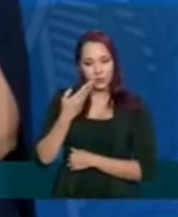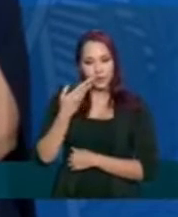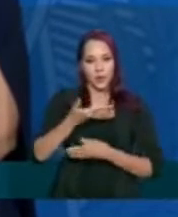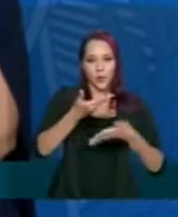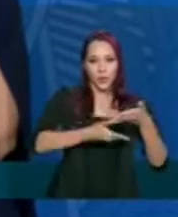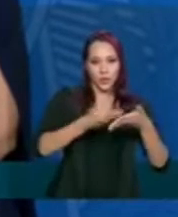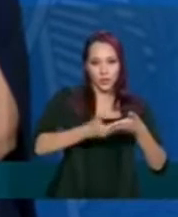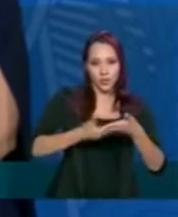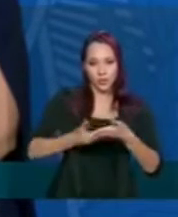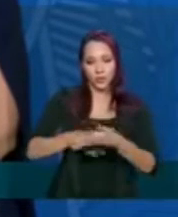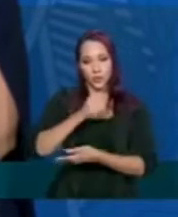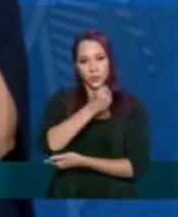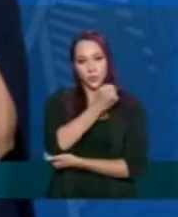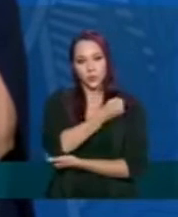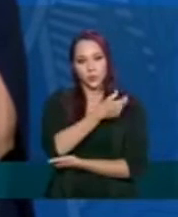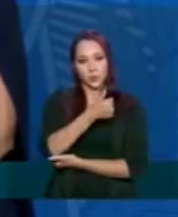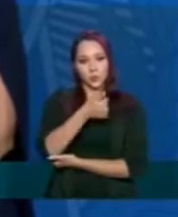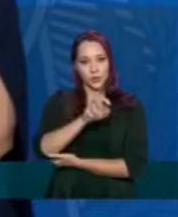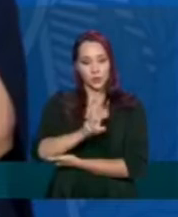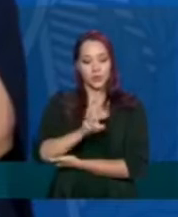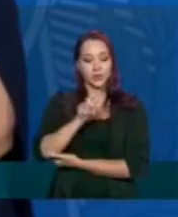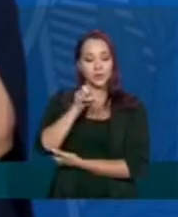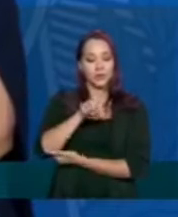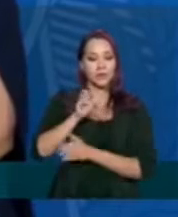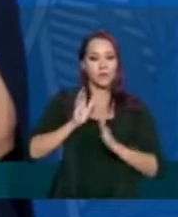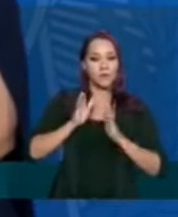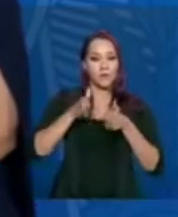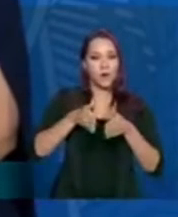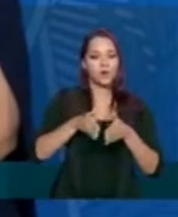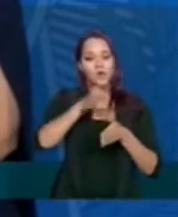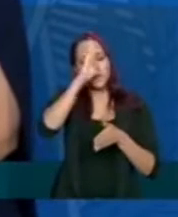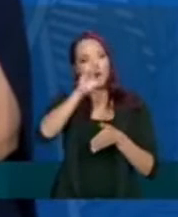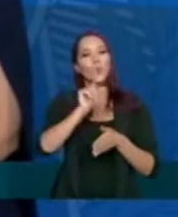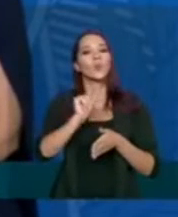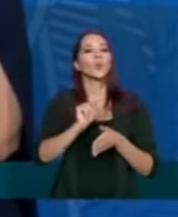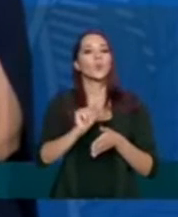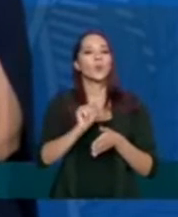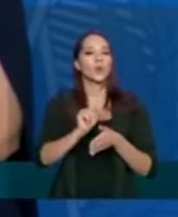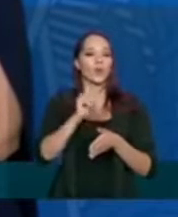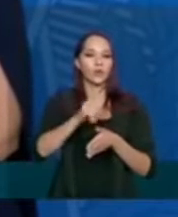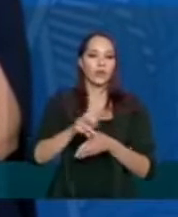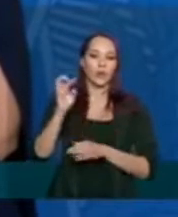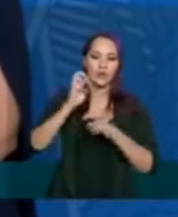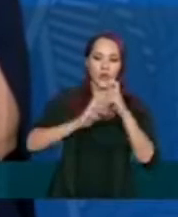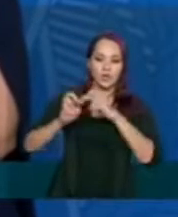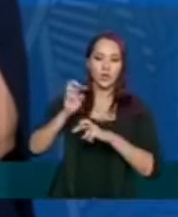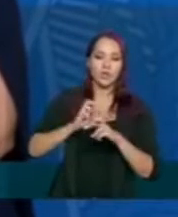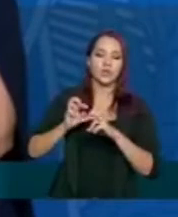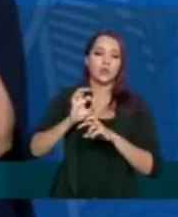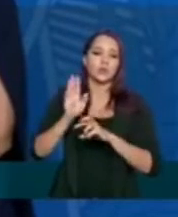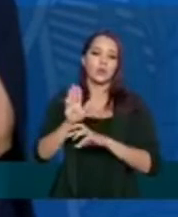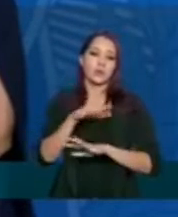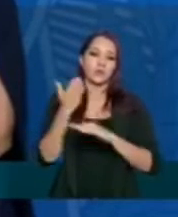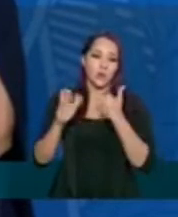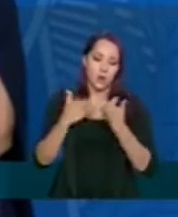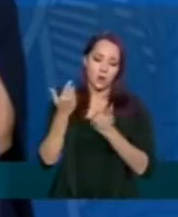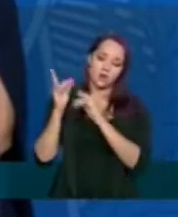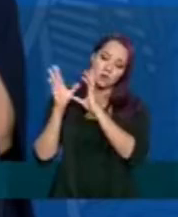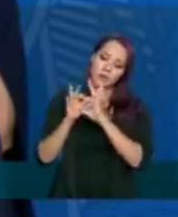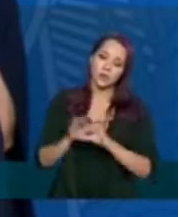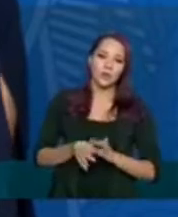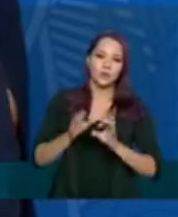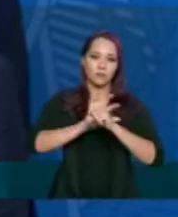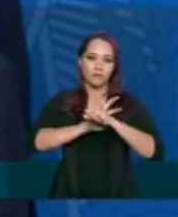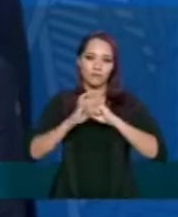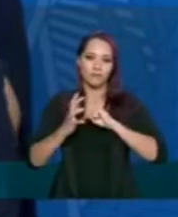epidemiológico número 15, que vai focar principalmente na questão da vigilância do óbito no contexto da pandemia